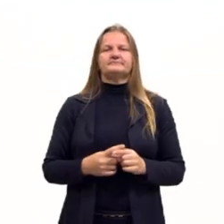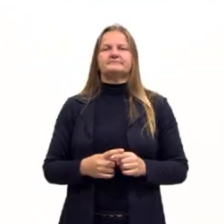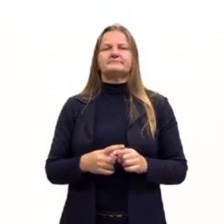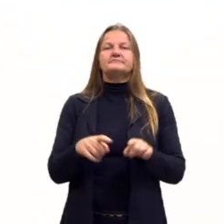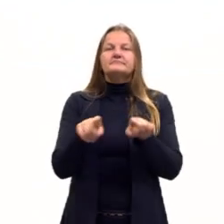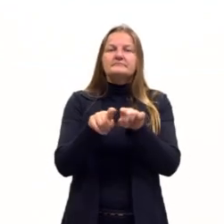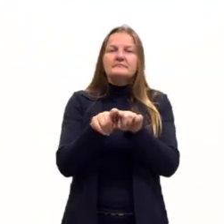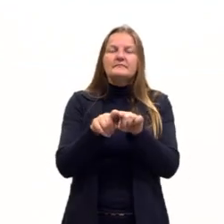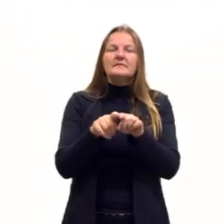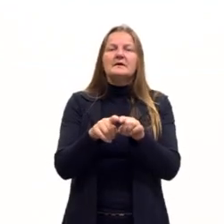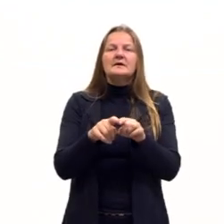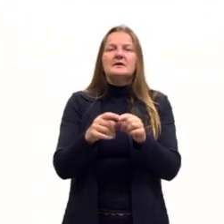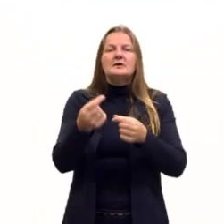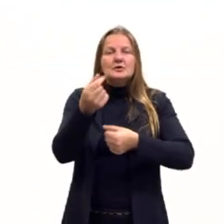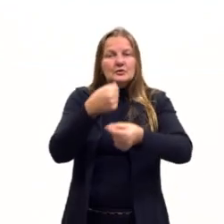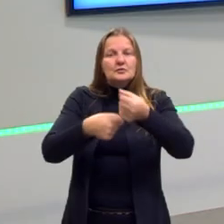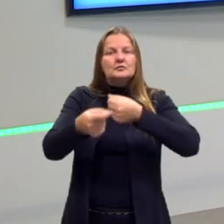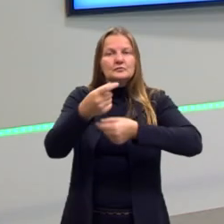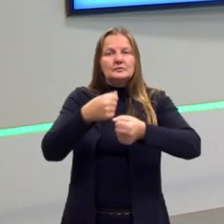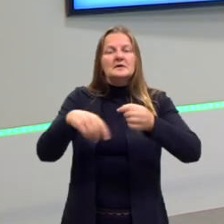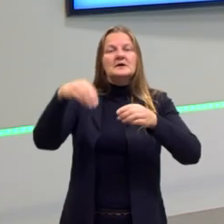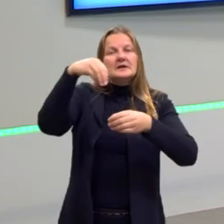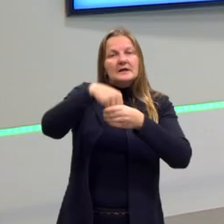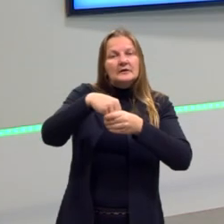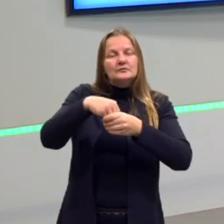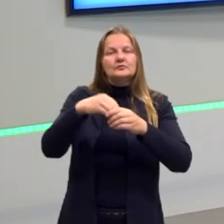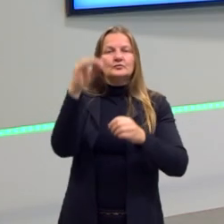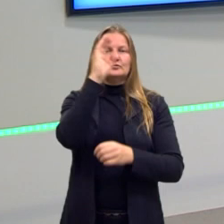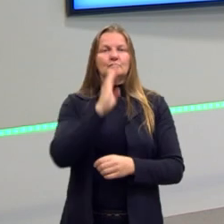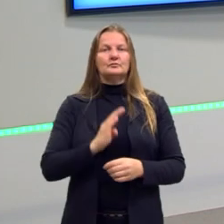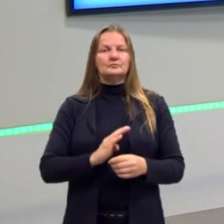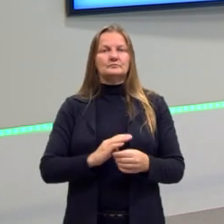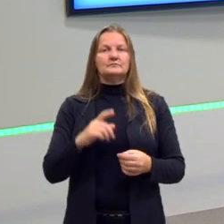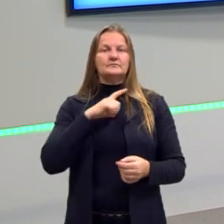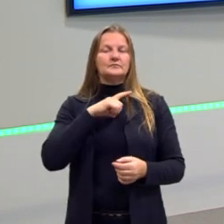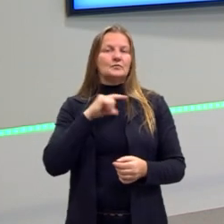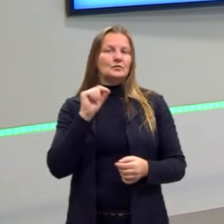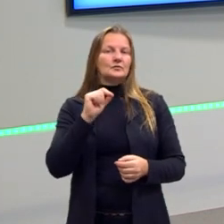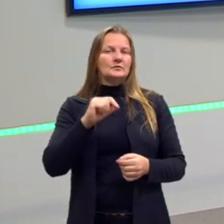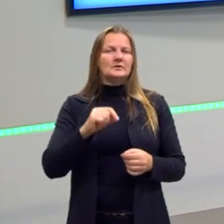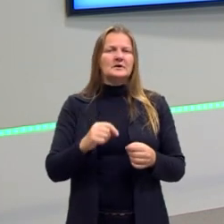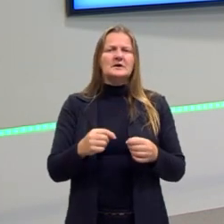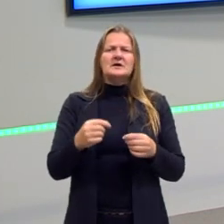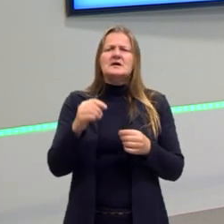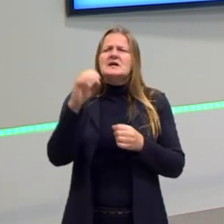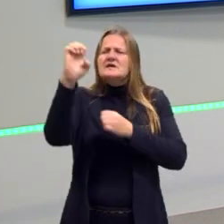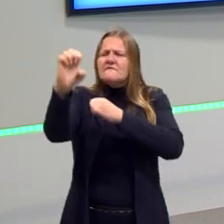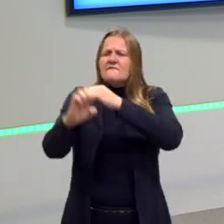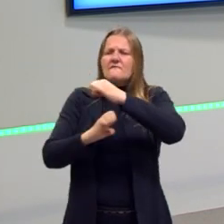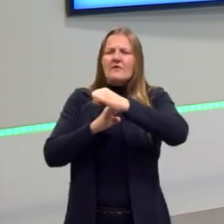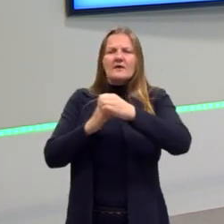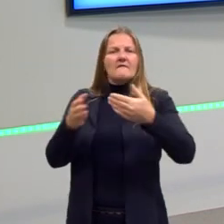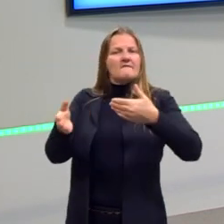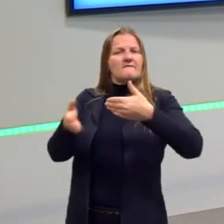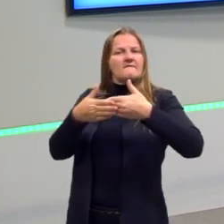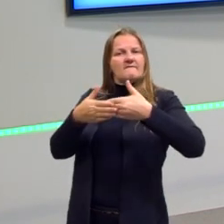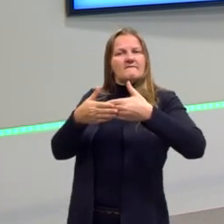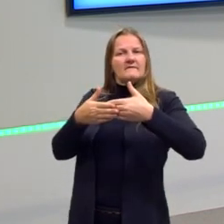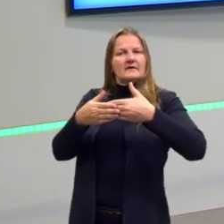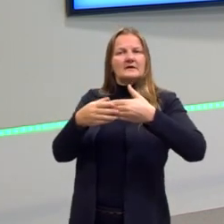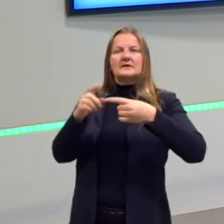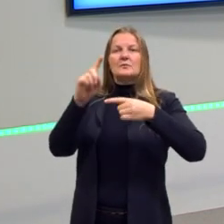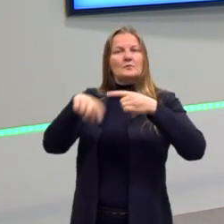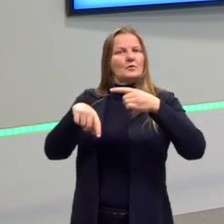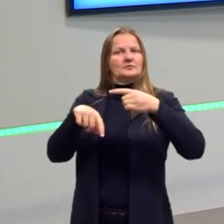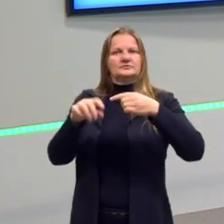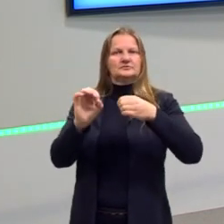o mercado interno, né, não trazendo, justamente poucas pessoas iam conseguir trazer coisas de